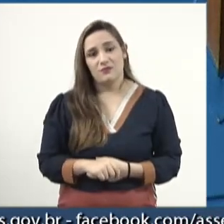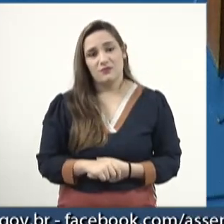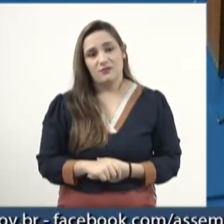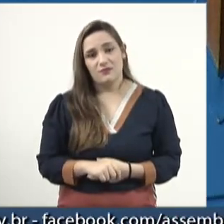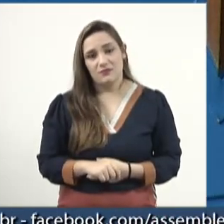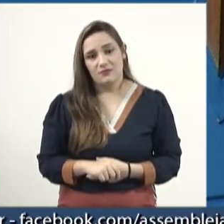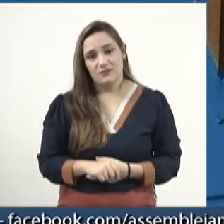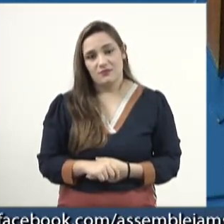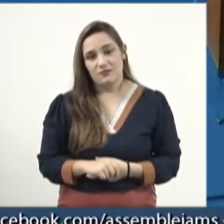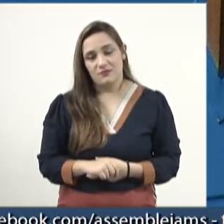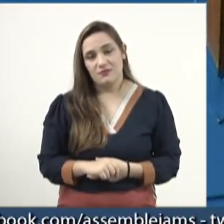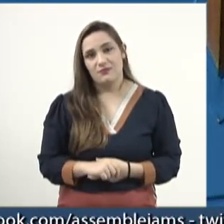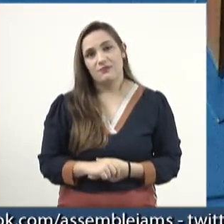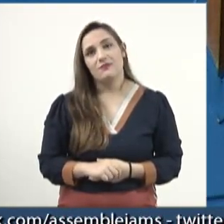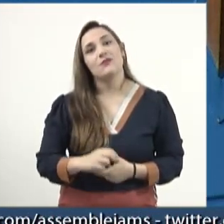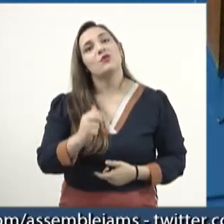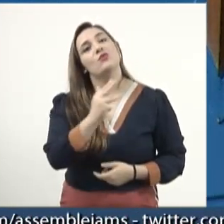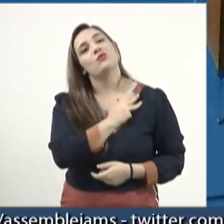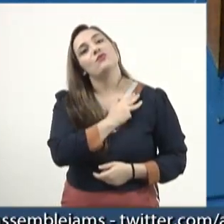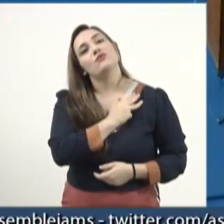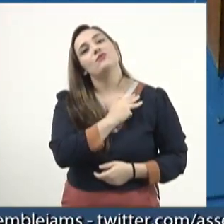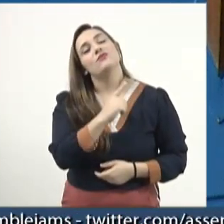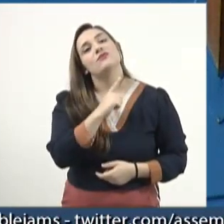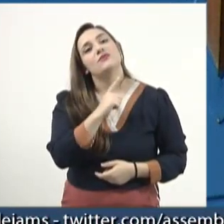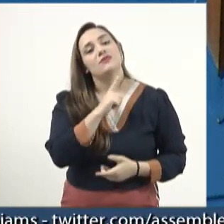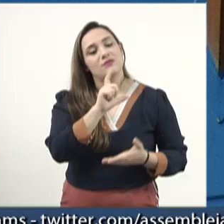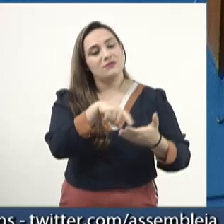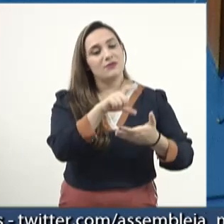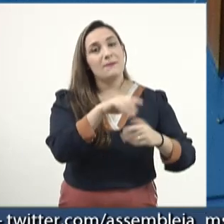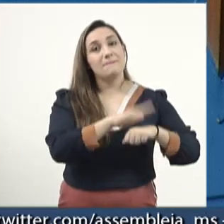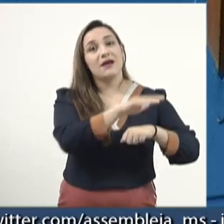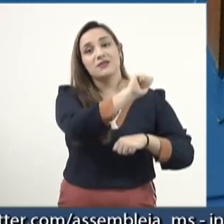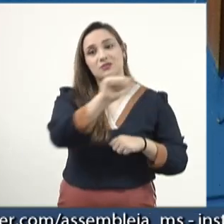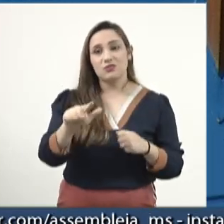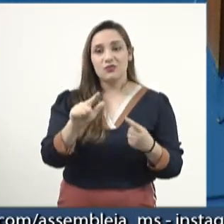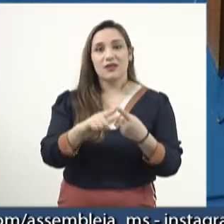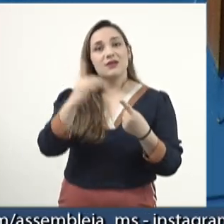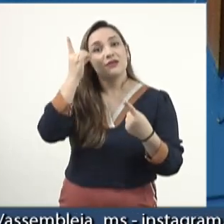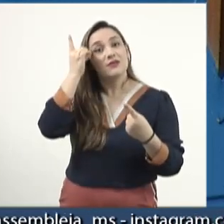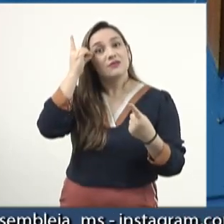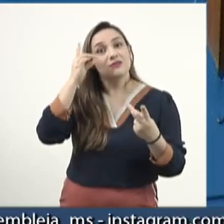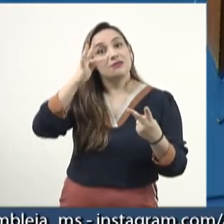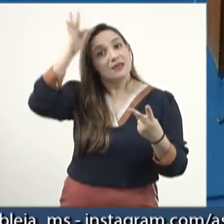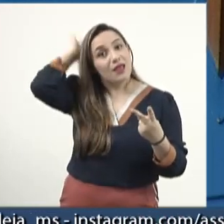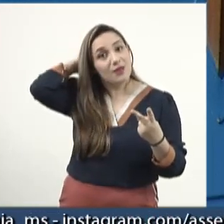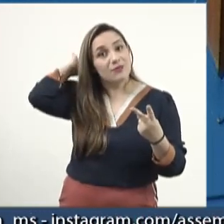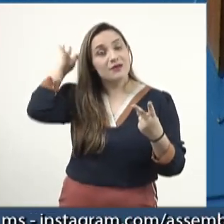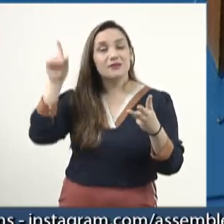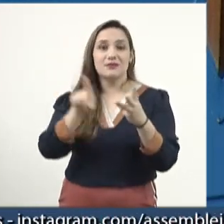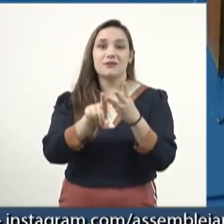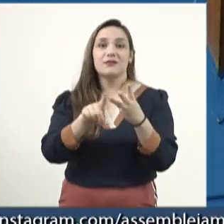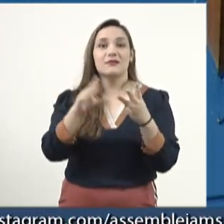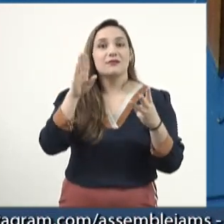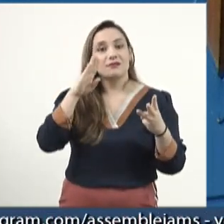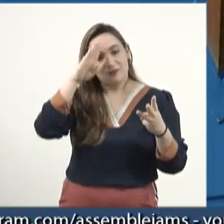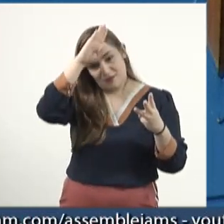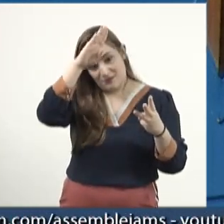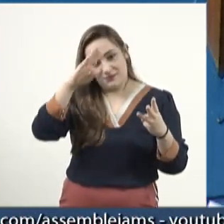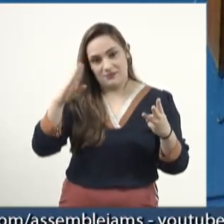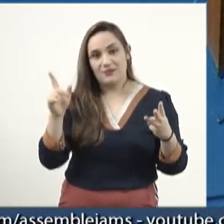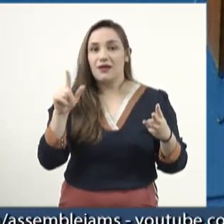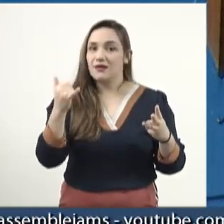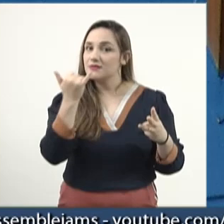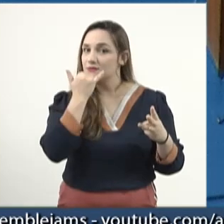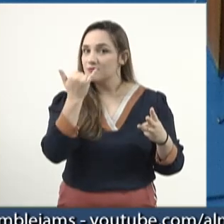Aqui, Lula gasta mais com cartão do que Dilma, Temer e Bolsonaro. Essa é a desculpa do